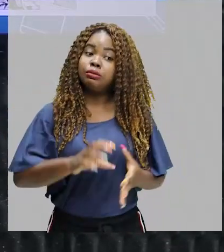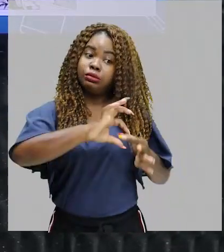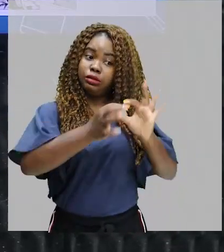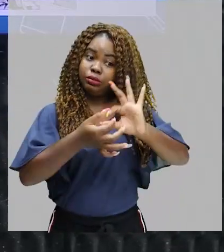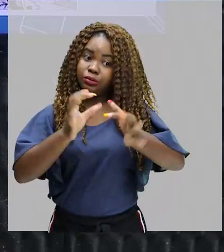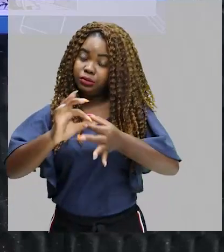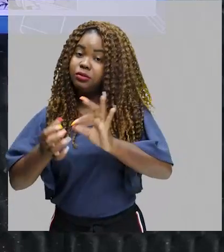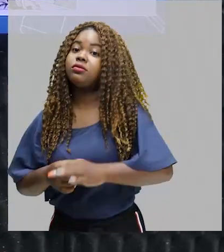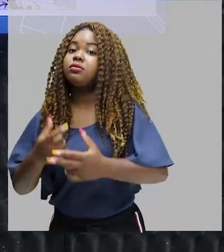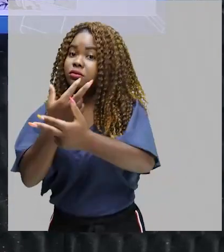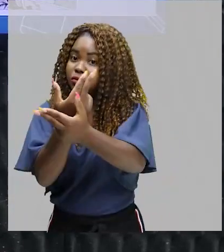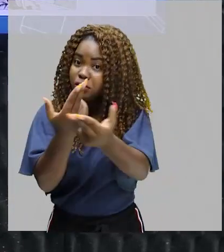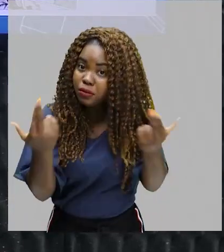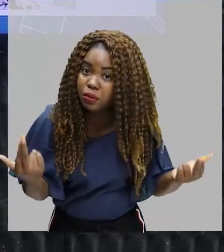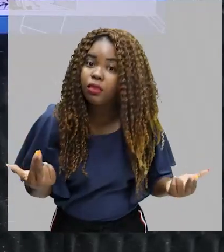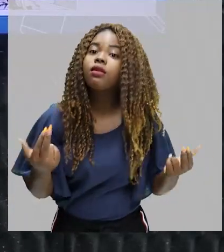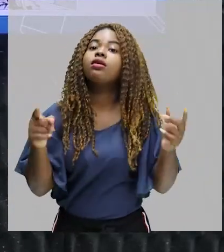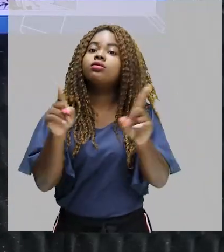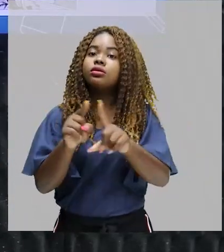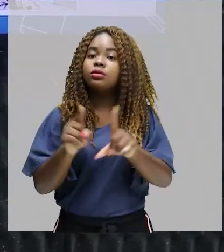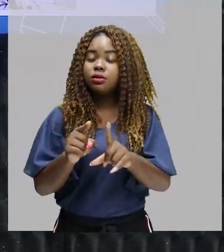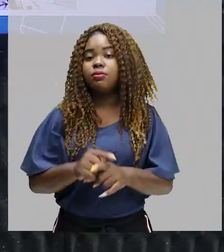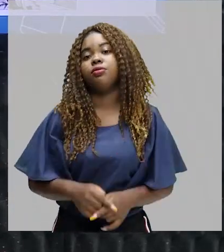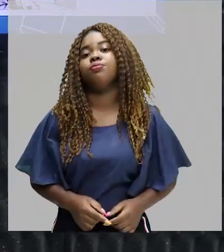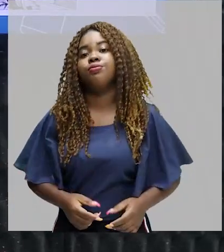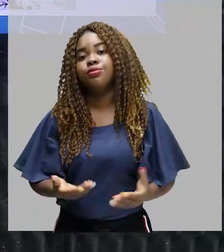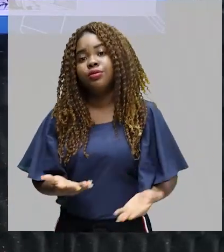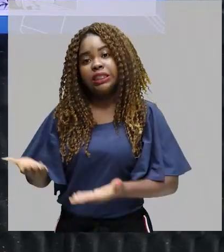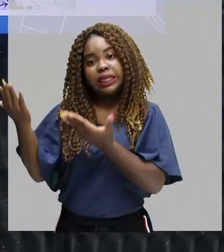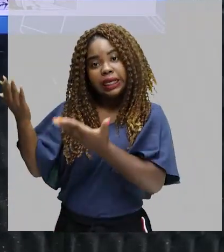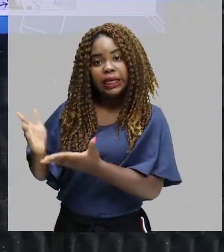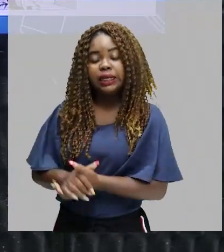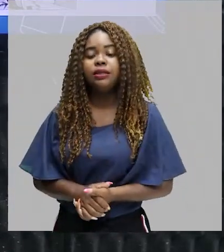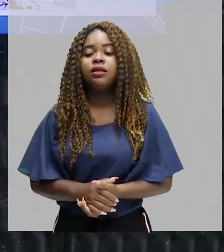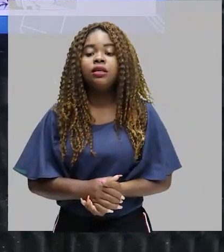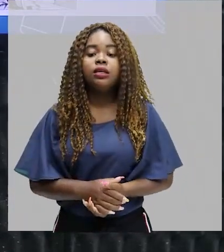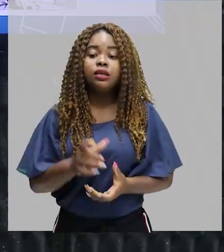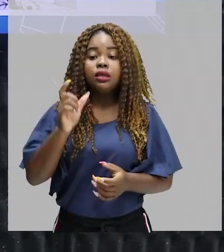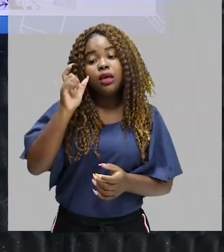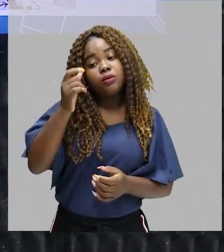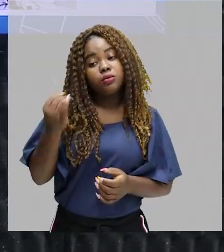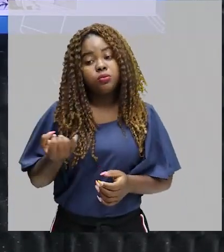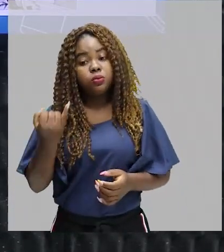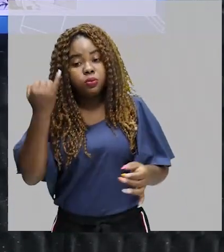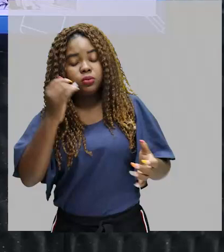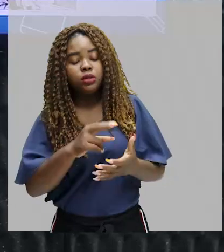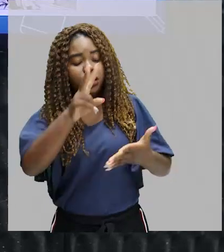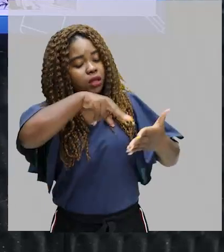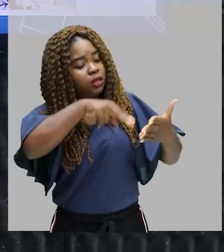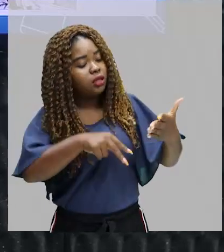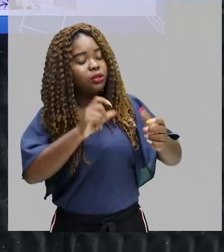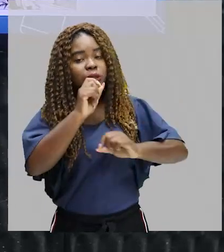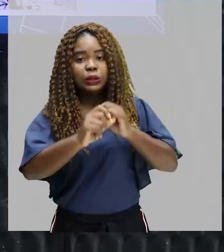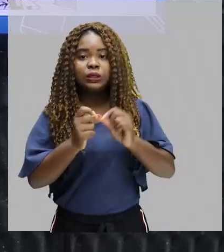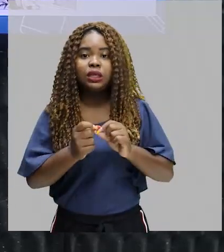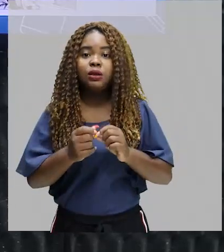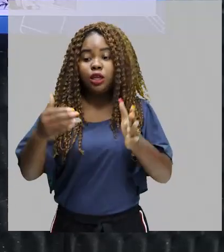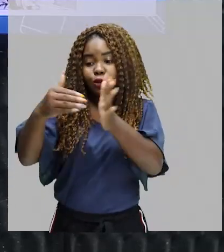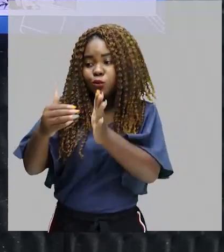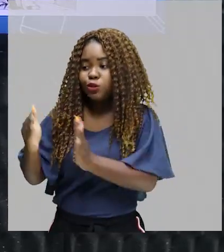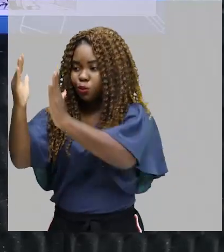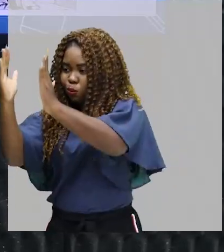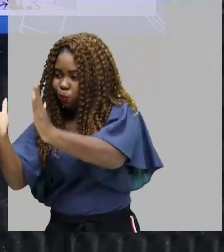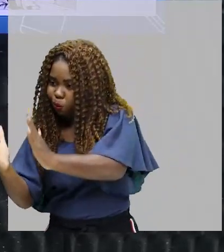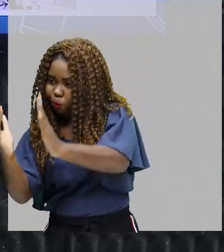esteve bastante em alta a questão dos mangás. E a curiosidade dos mangás é que a leitura é feita de trás para